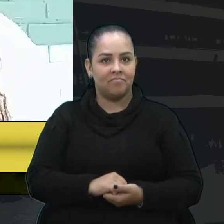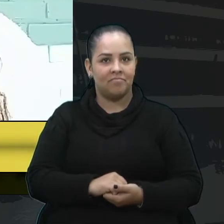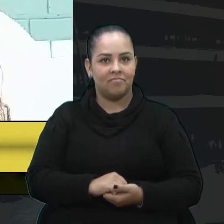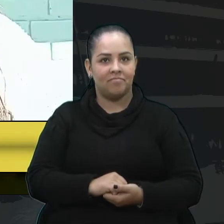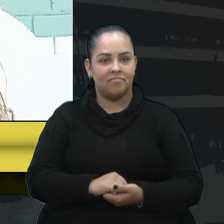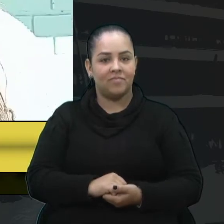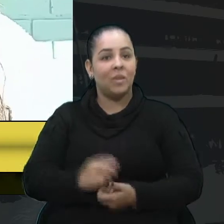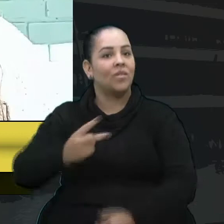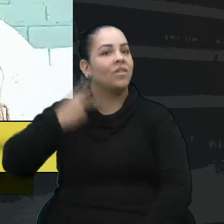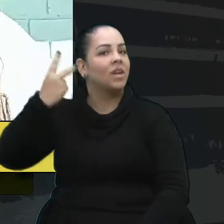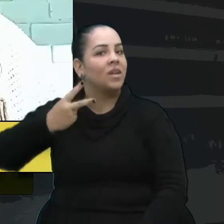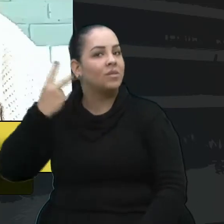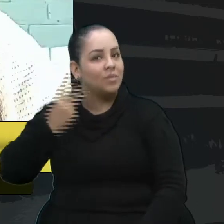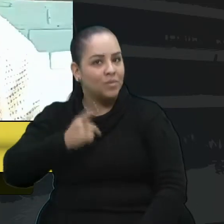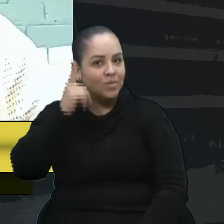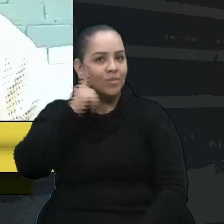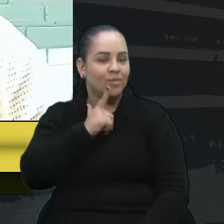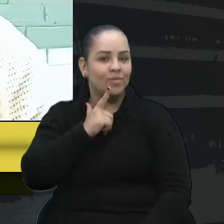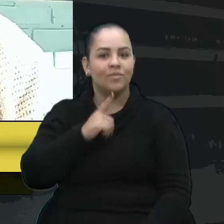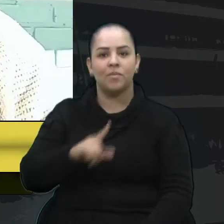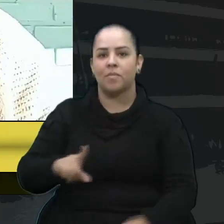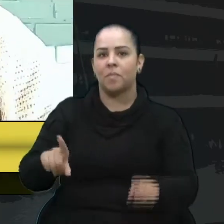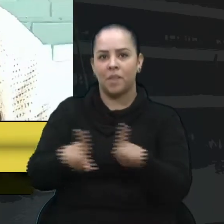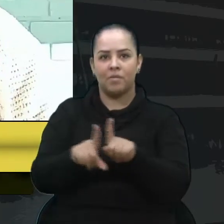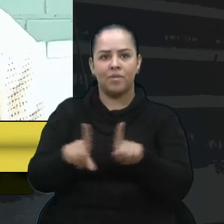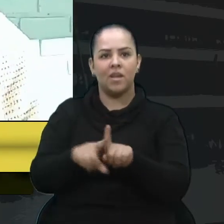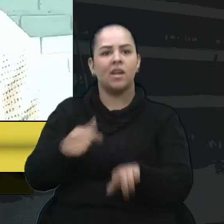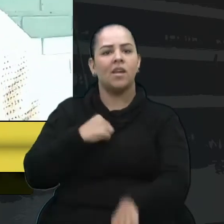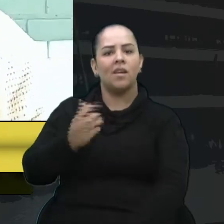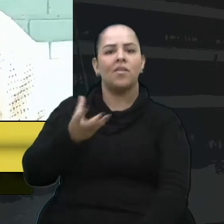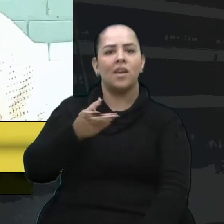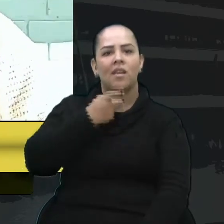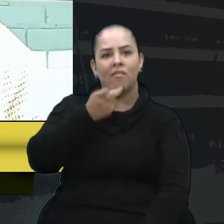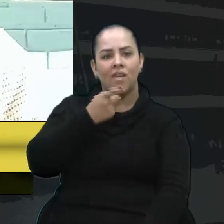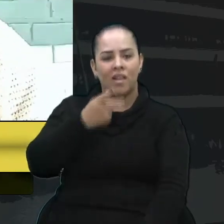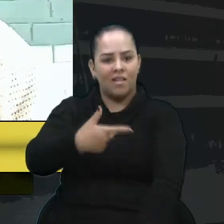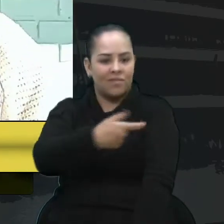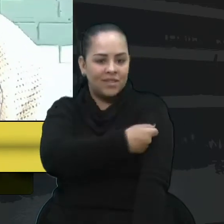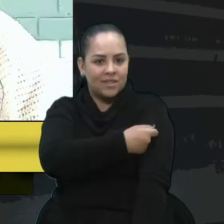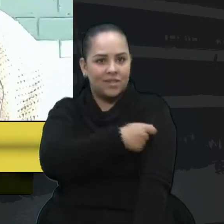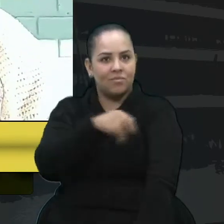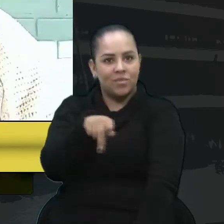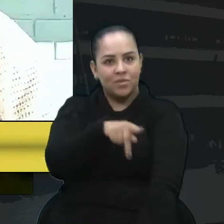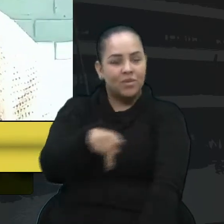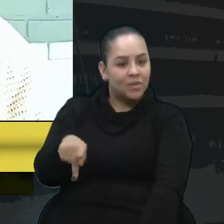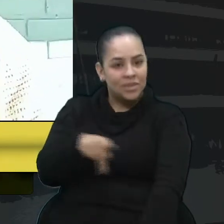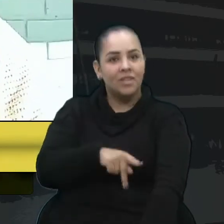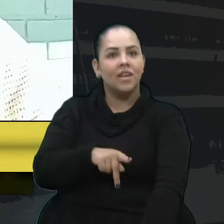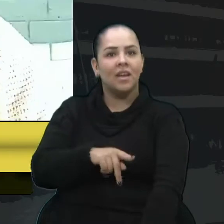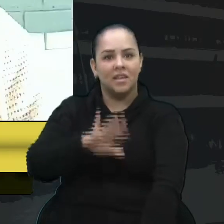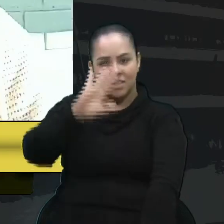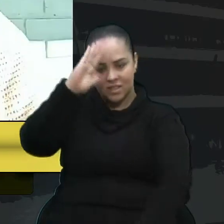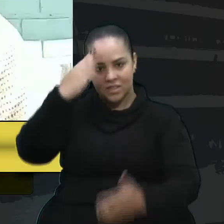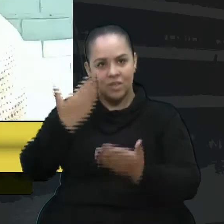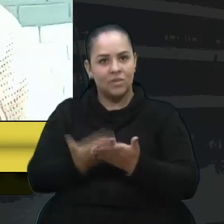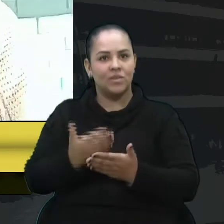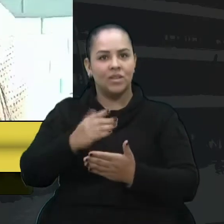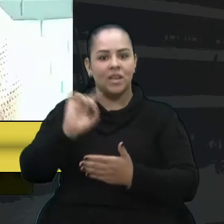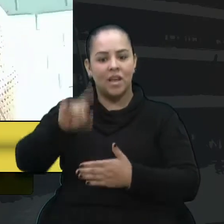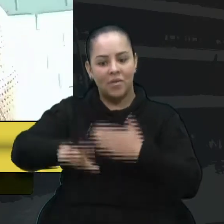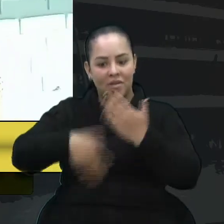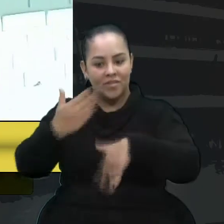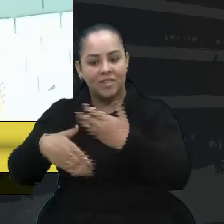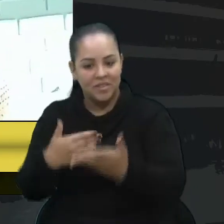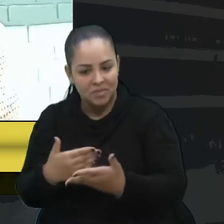vereador Lucas, eu também quero falar sobre a vacinação dos professores, eu acho que é um grande avanço para profissionais da educação,